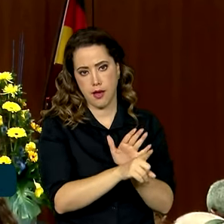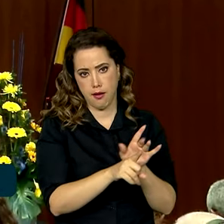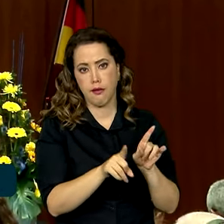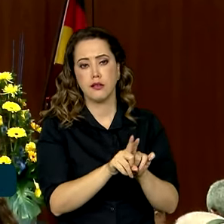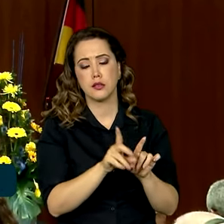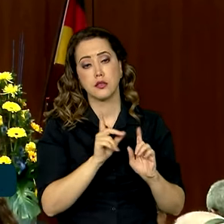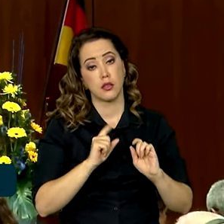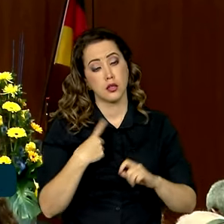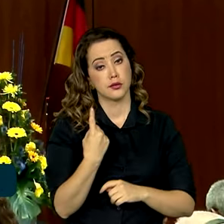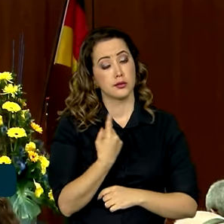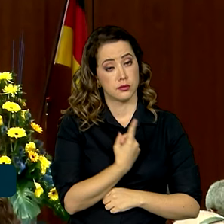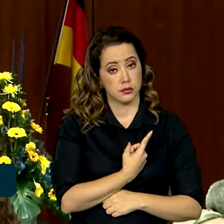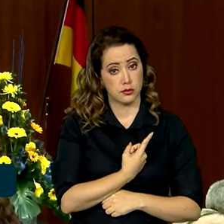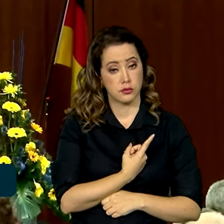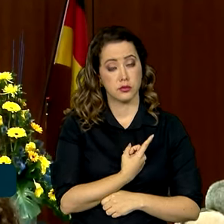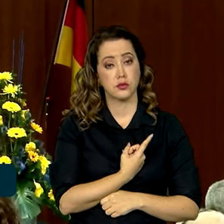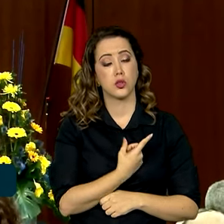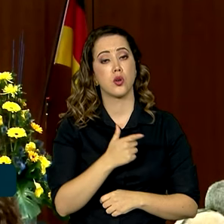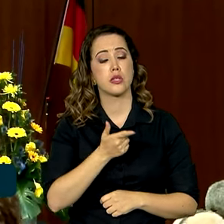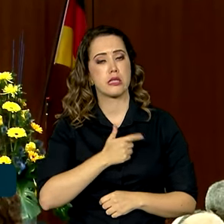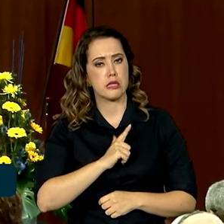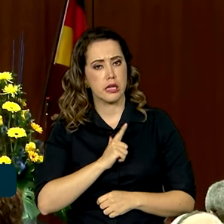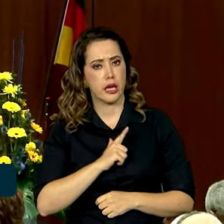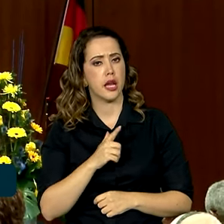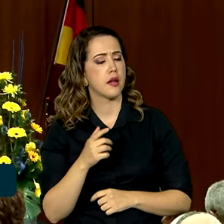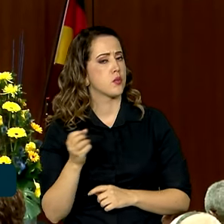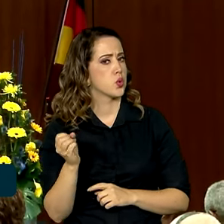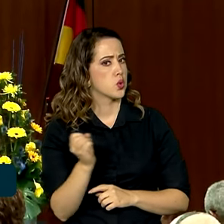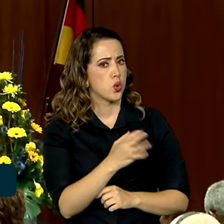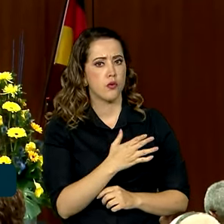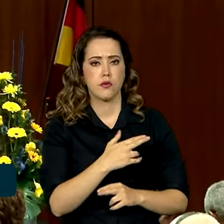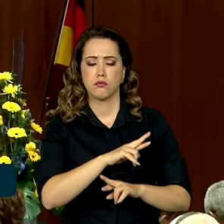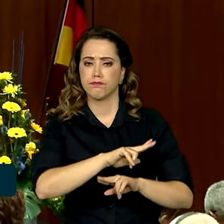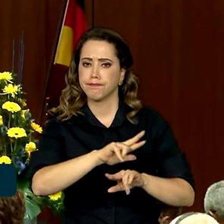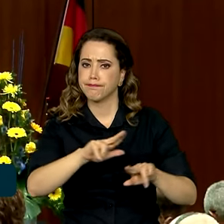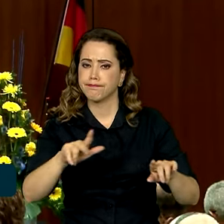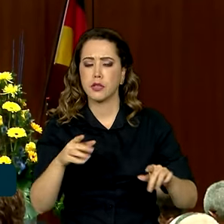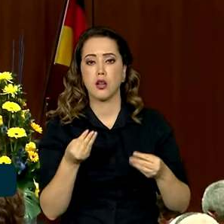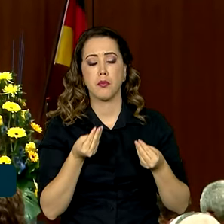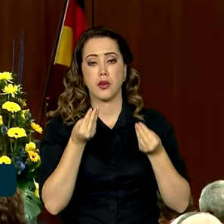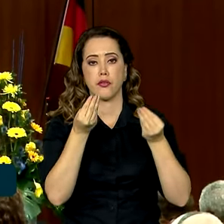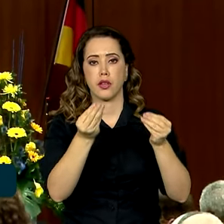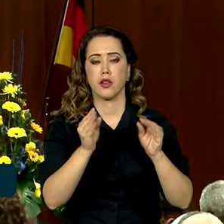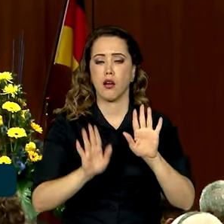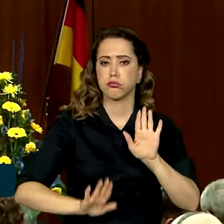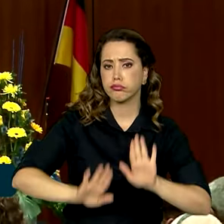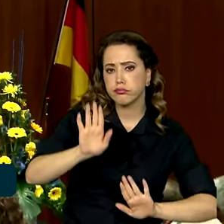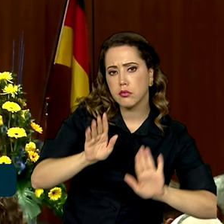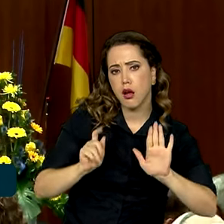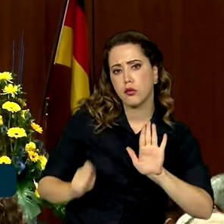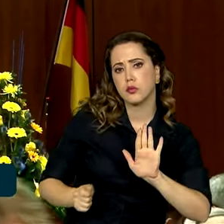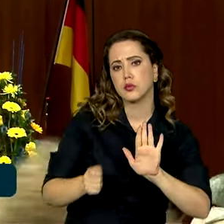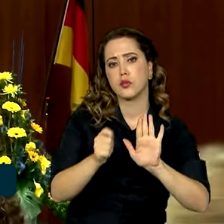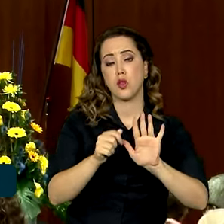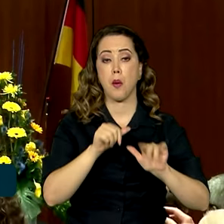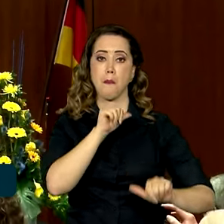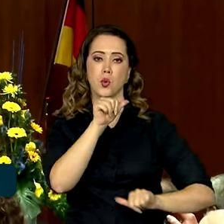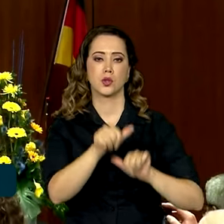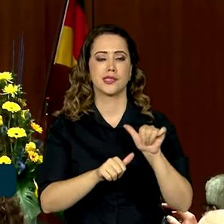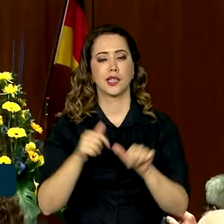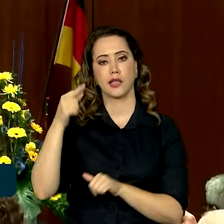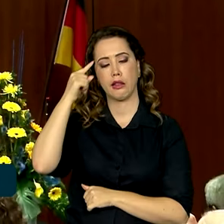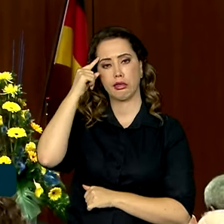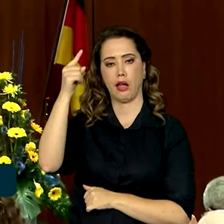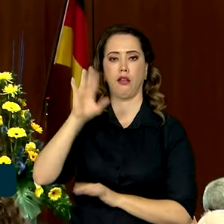Nós temos modernizado os leilões de concessão, mudando a filosofia,